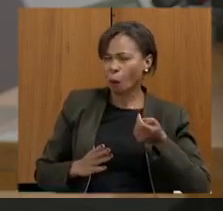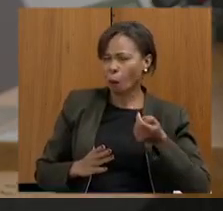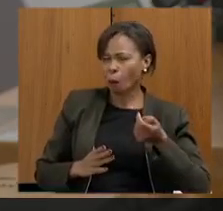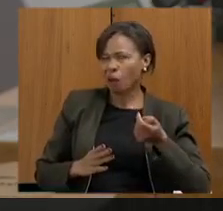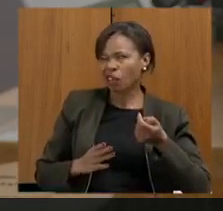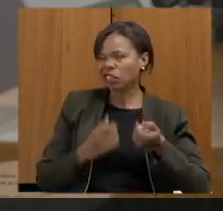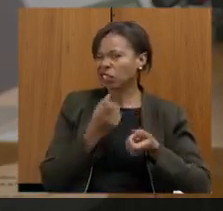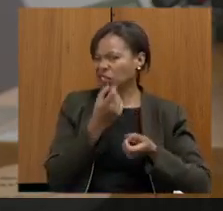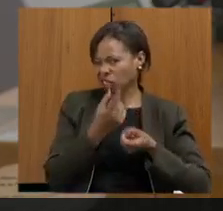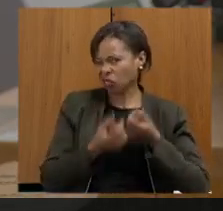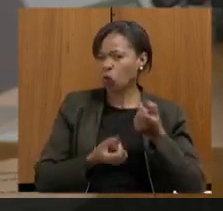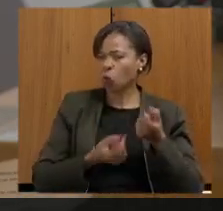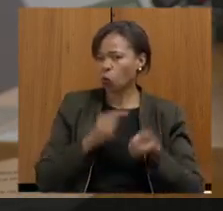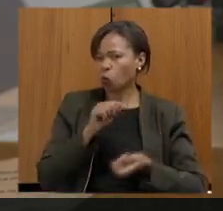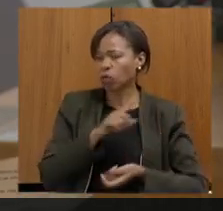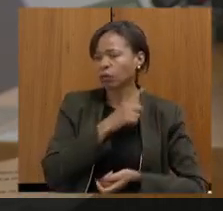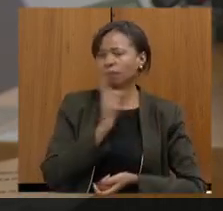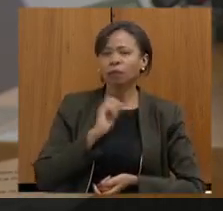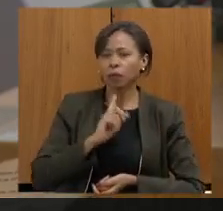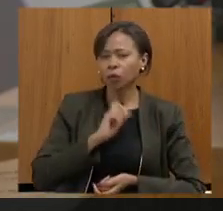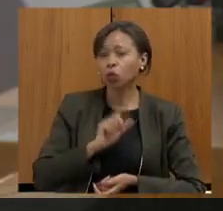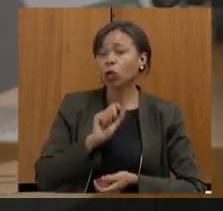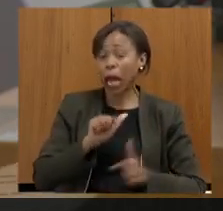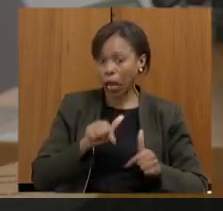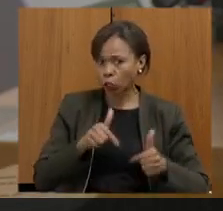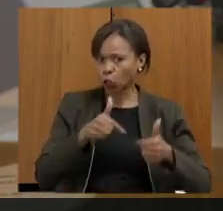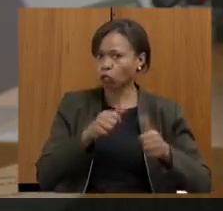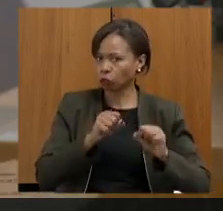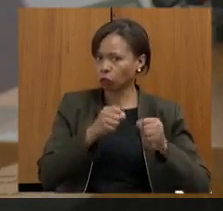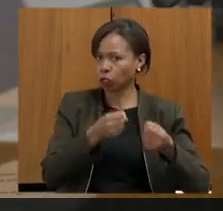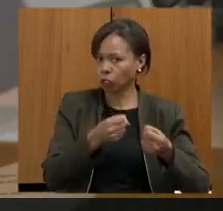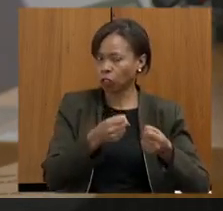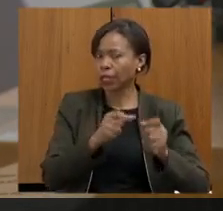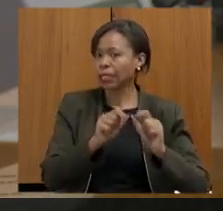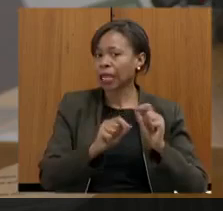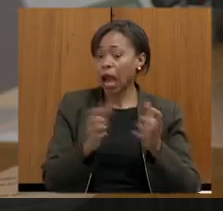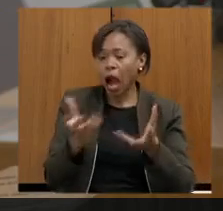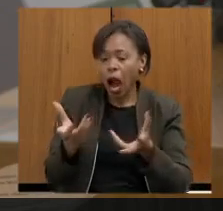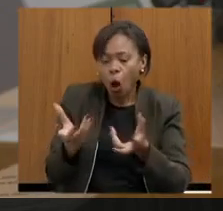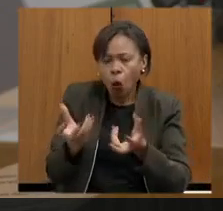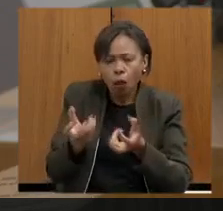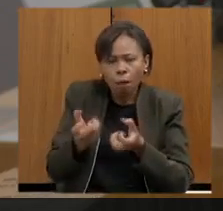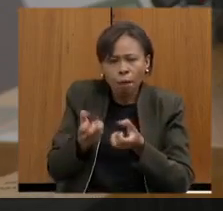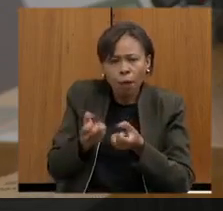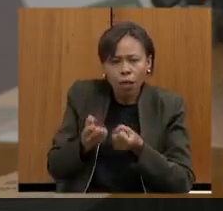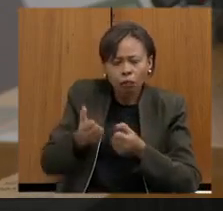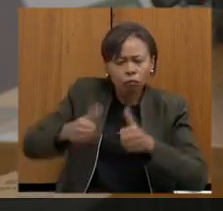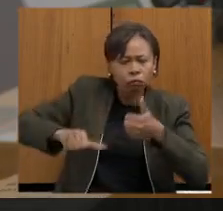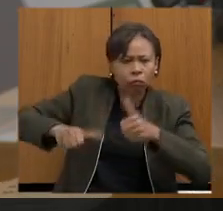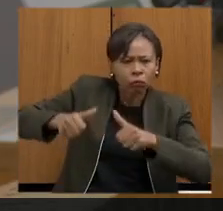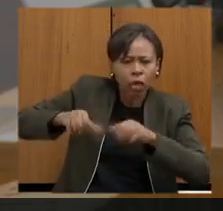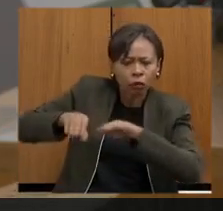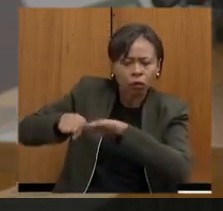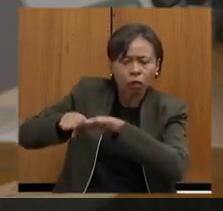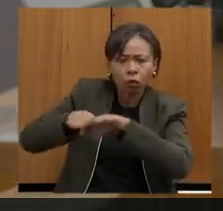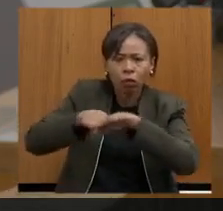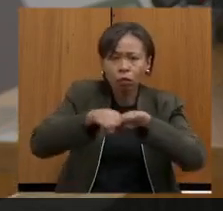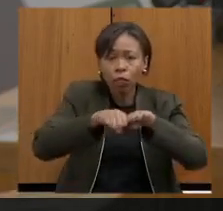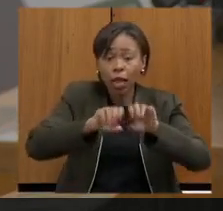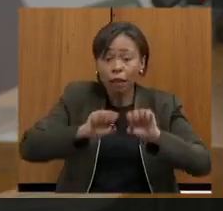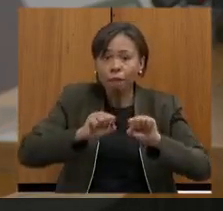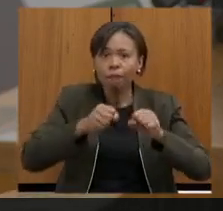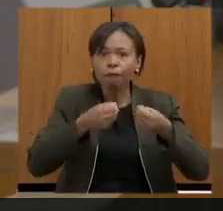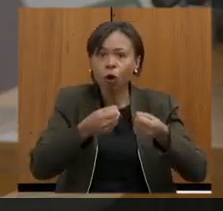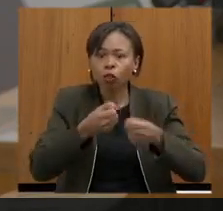realizam ações efetivas de fortalecimento acolhimento sondagem nivelamento reforço e busca